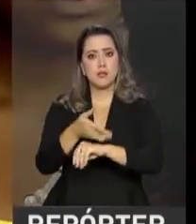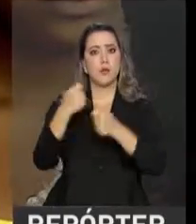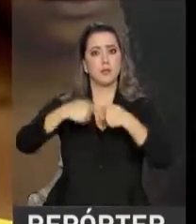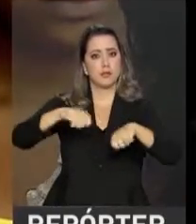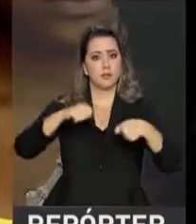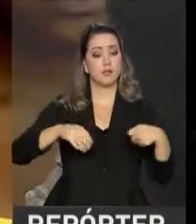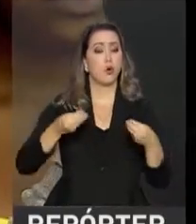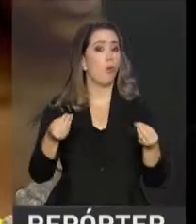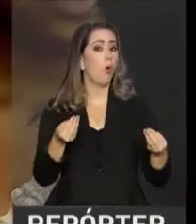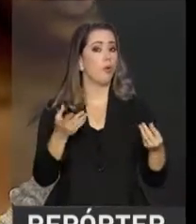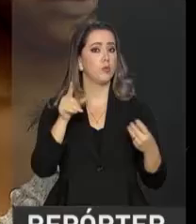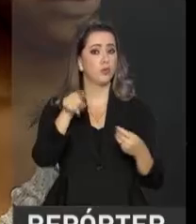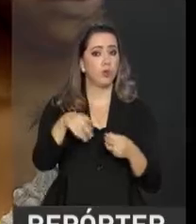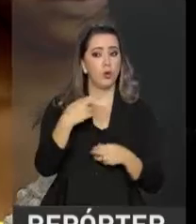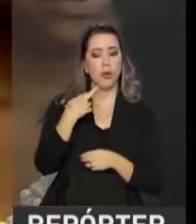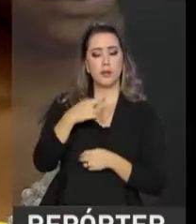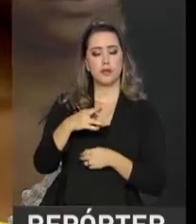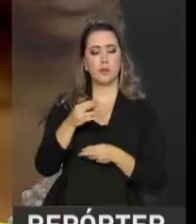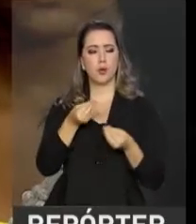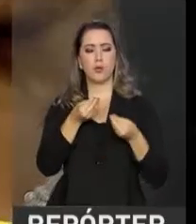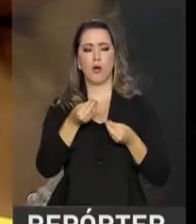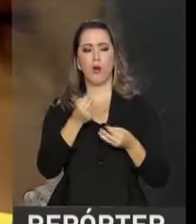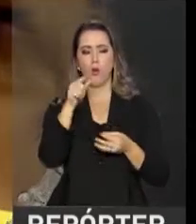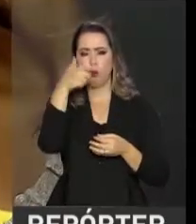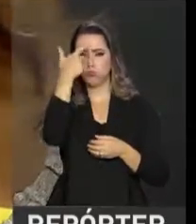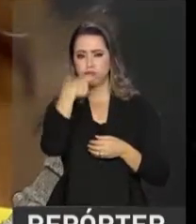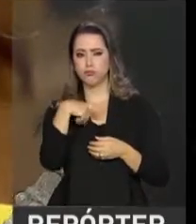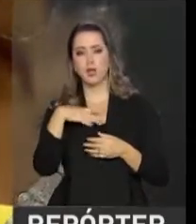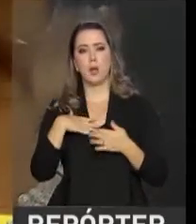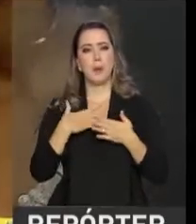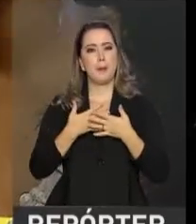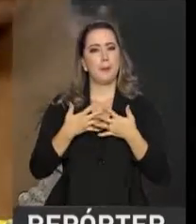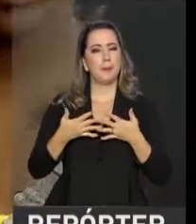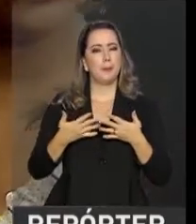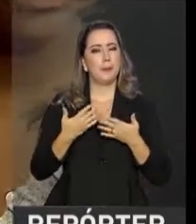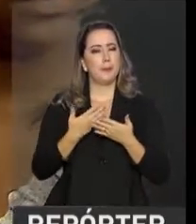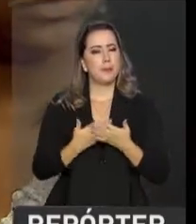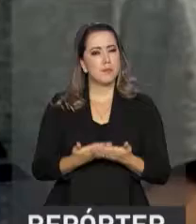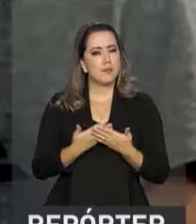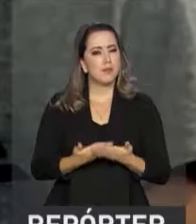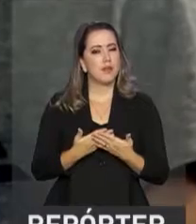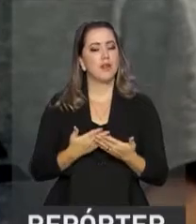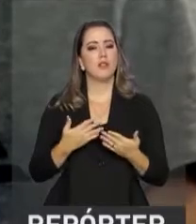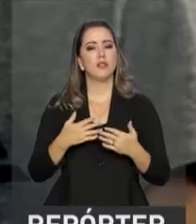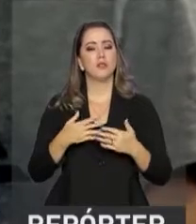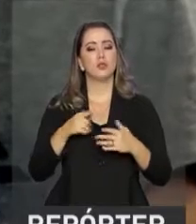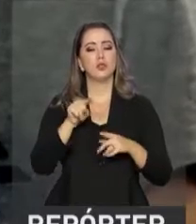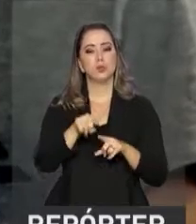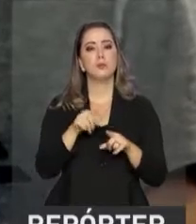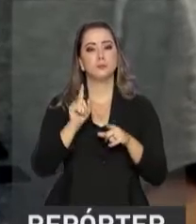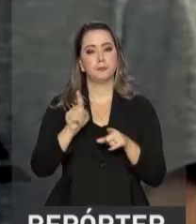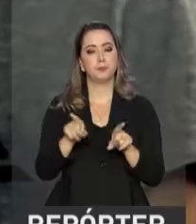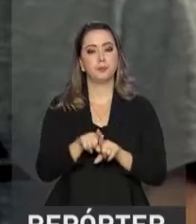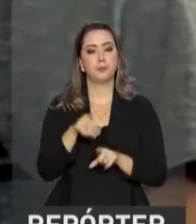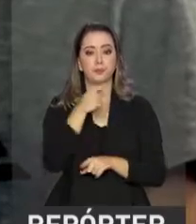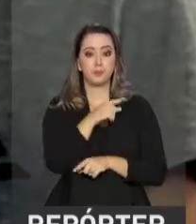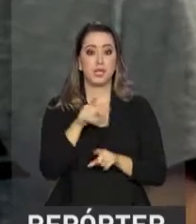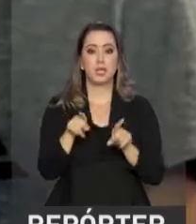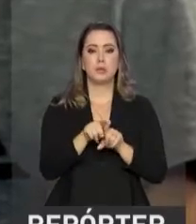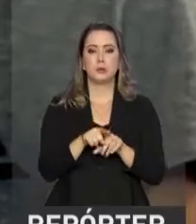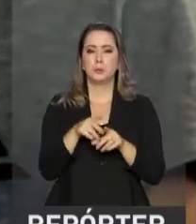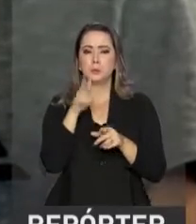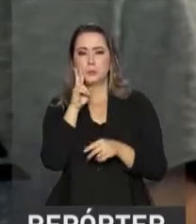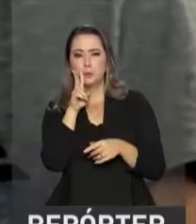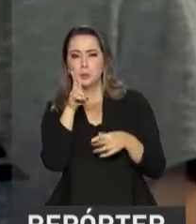gente deve resolver alguns assuntos. Eles ensinam a gente a ser mais paciente com algumas coisas. A Thaísa também não quer perder nenhum